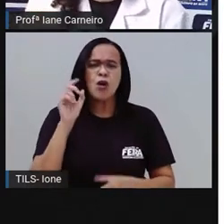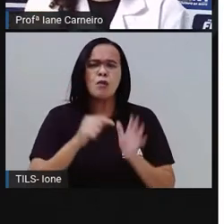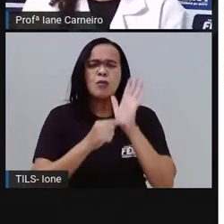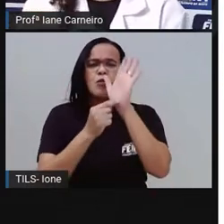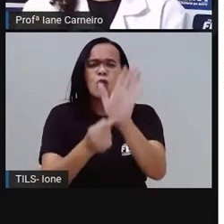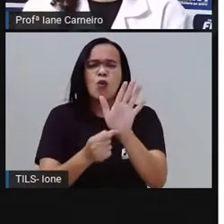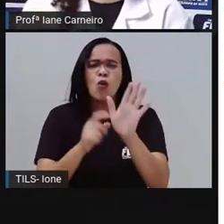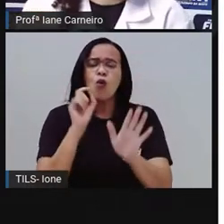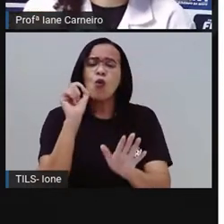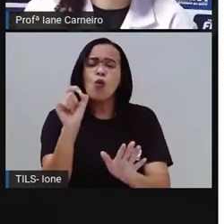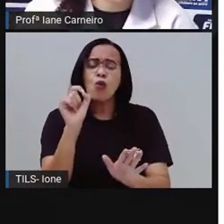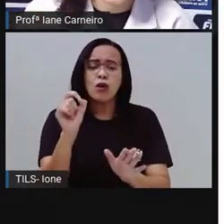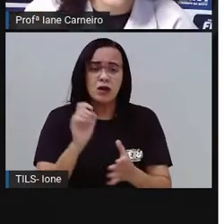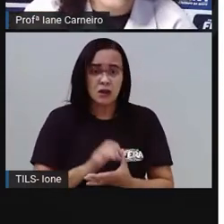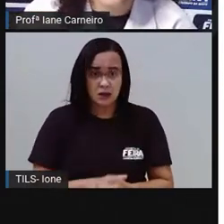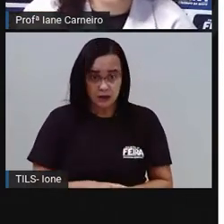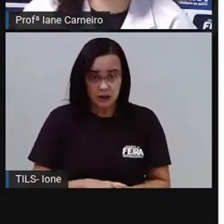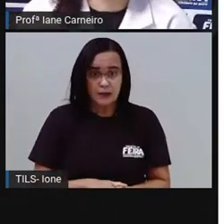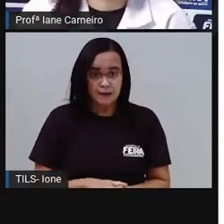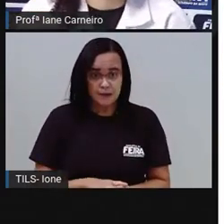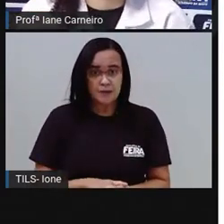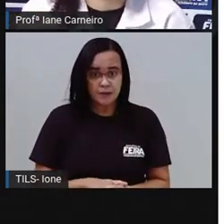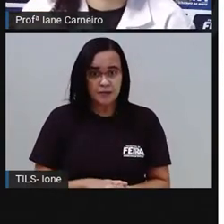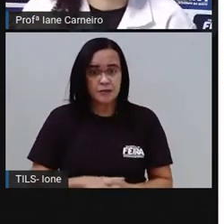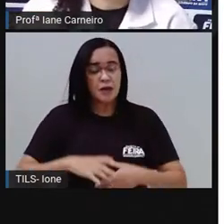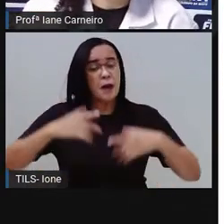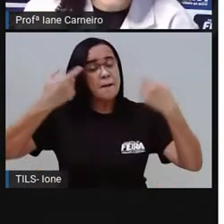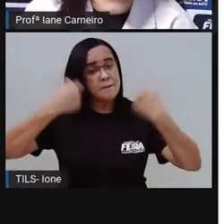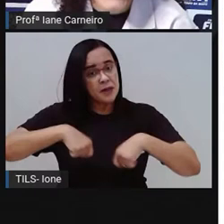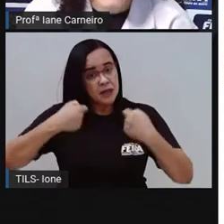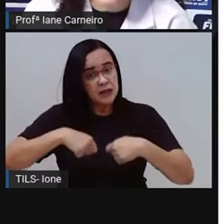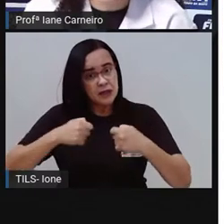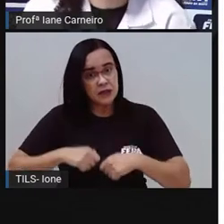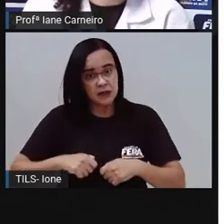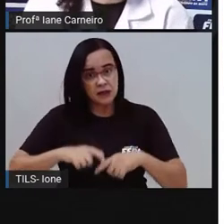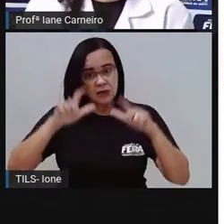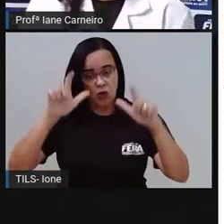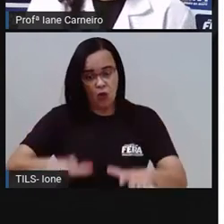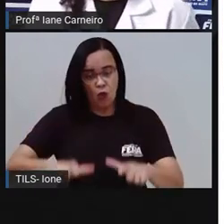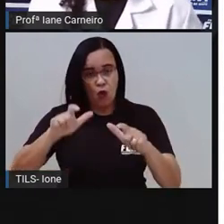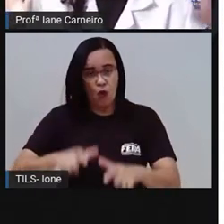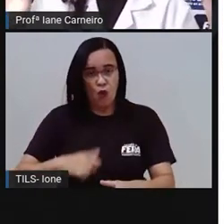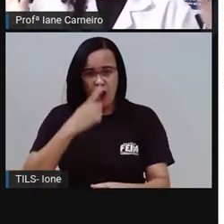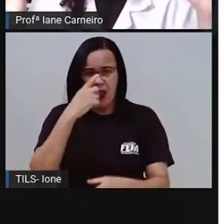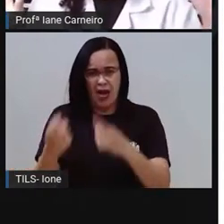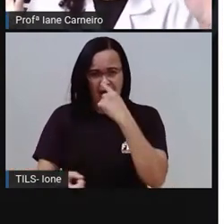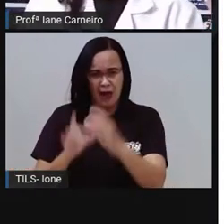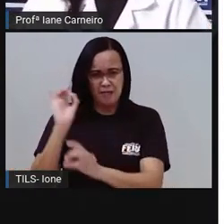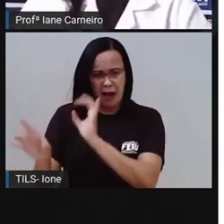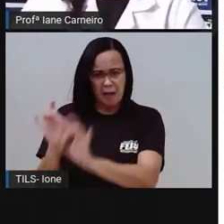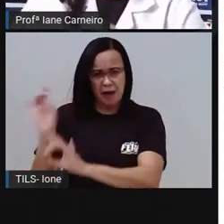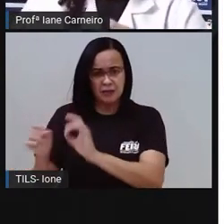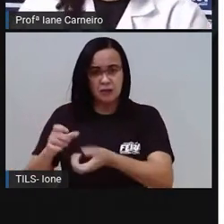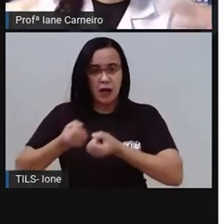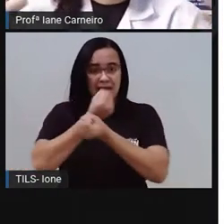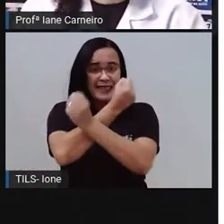que precisa colocar uma lixeira maior, né? Nesse ambiente. Resolveria isso.